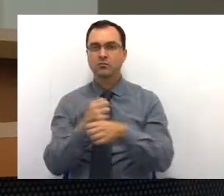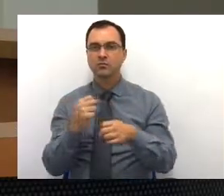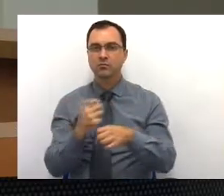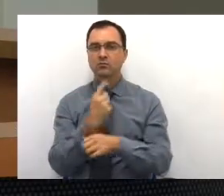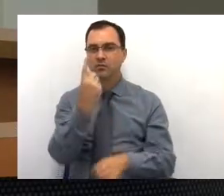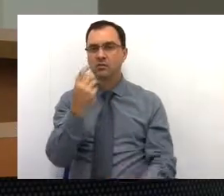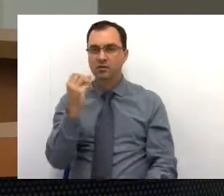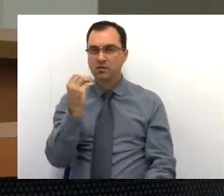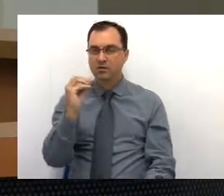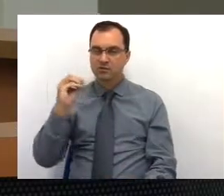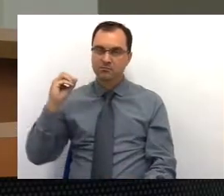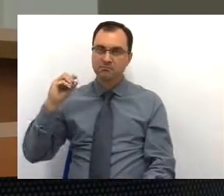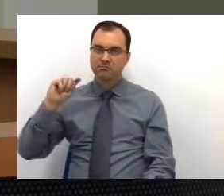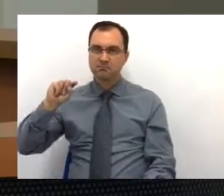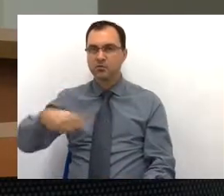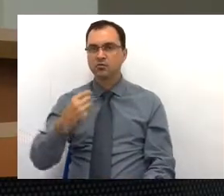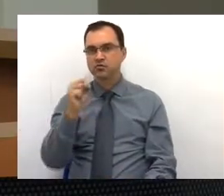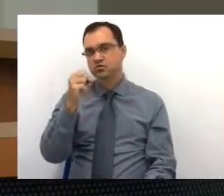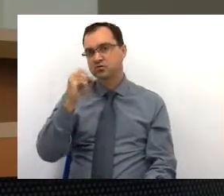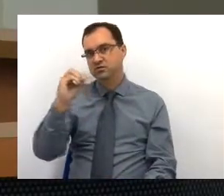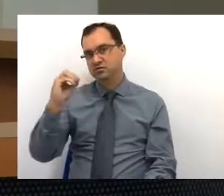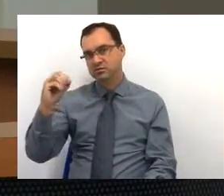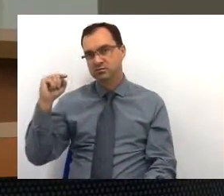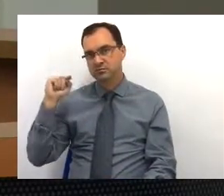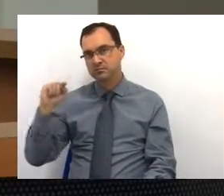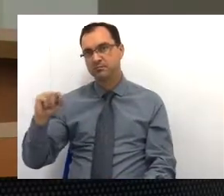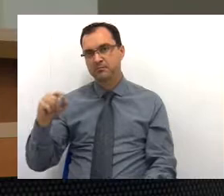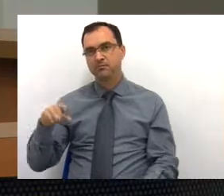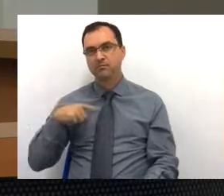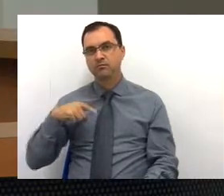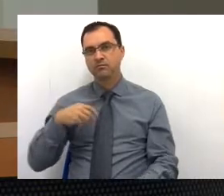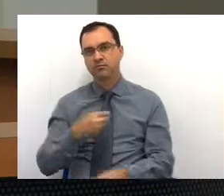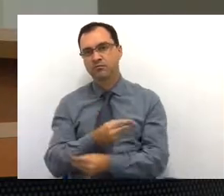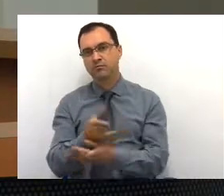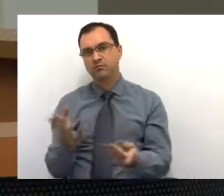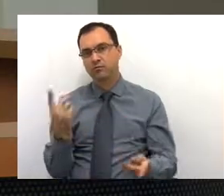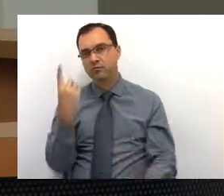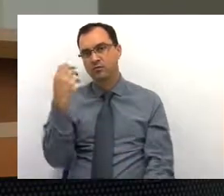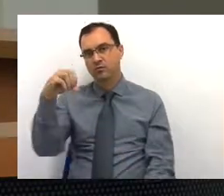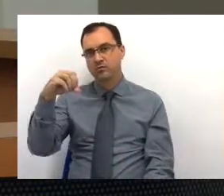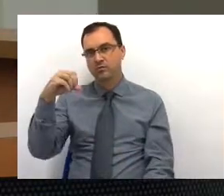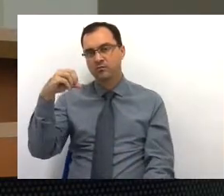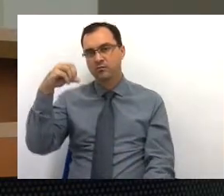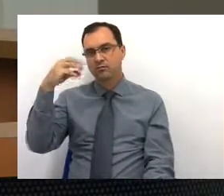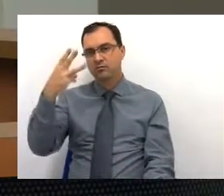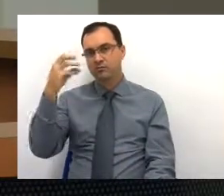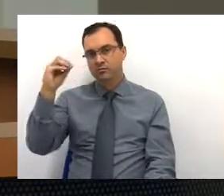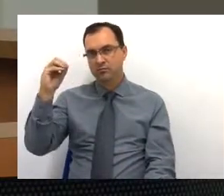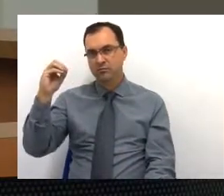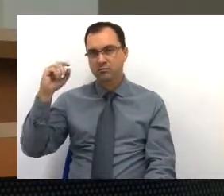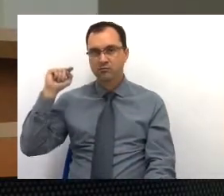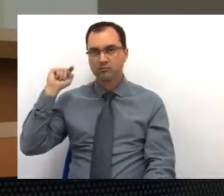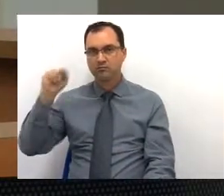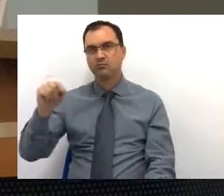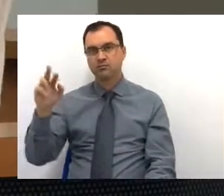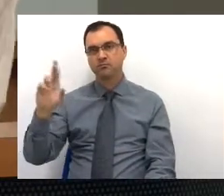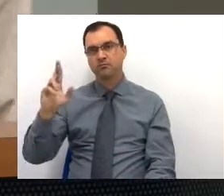10 milhões e 800 mil e também para dispensação 19 milhões e 300 mil reais.